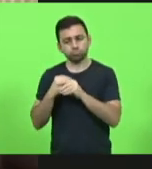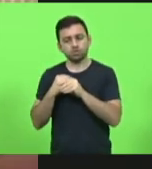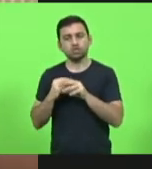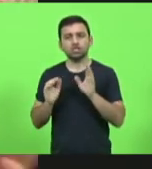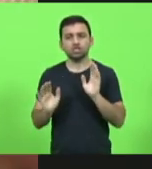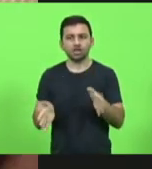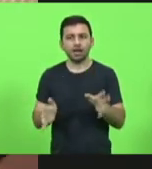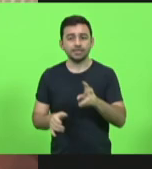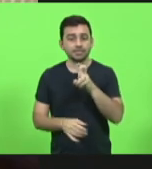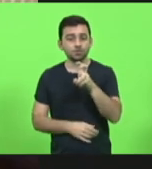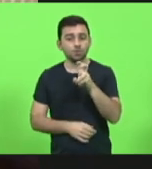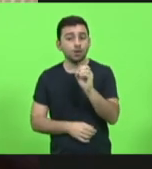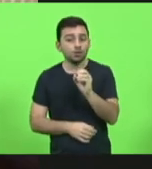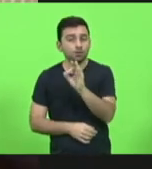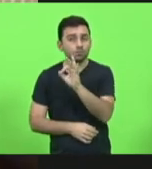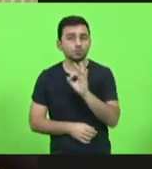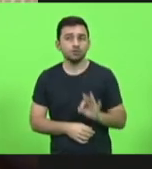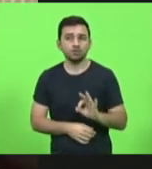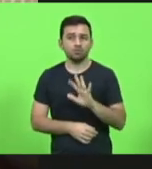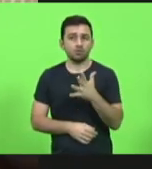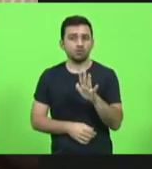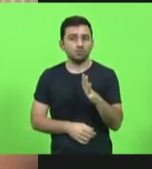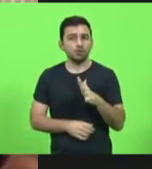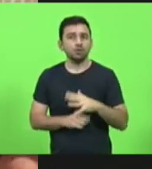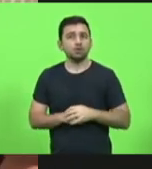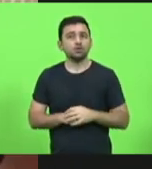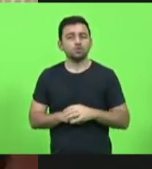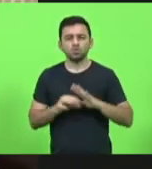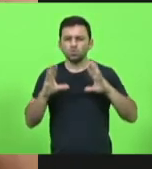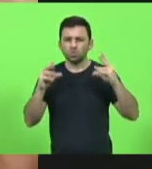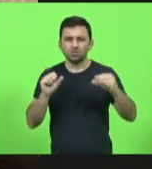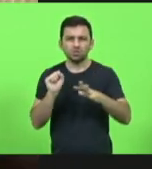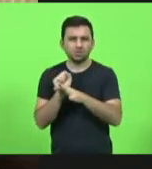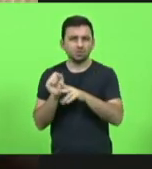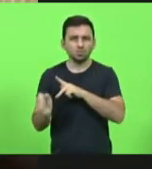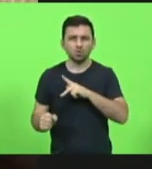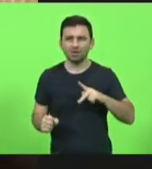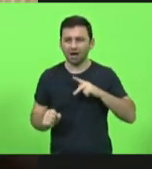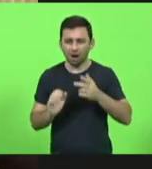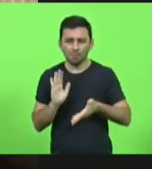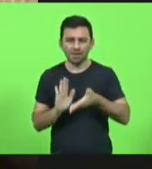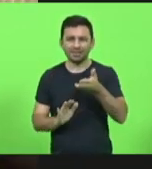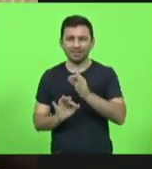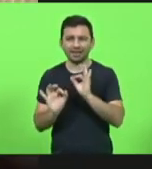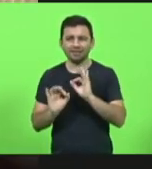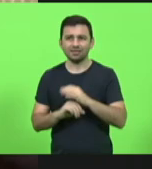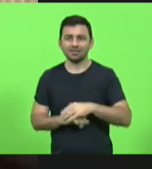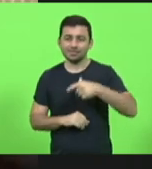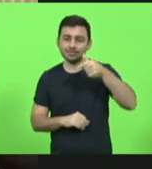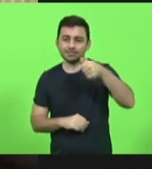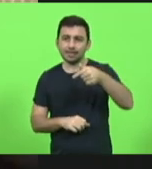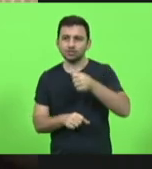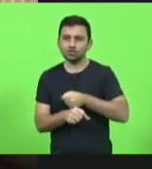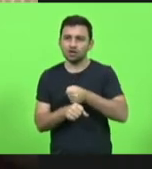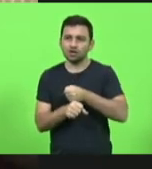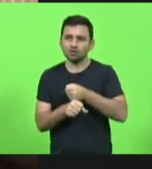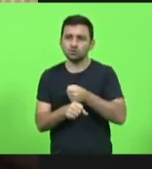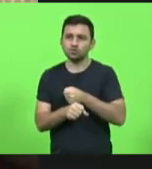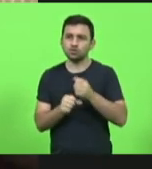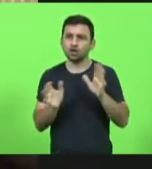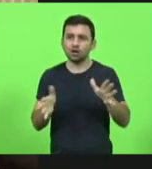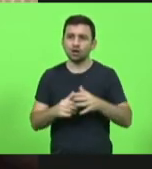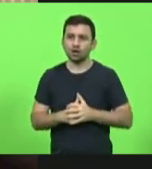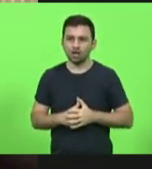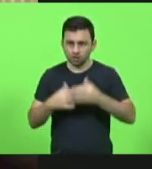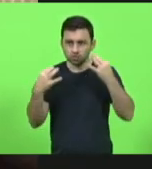está em faixa de 42% a 43%, toda a segurança pública sem aumento durante sete anos. É justo? Não, não é justo.